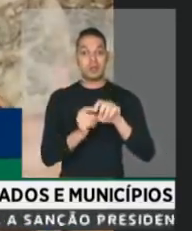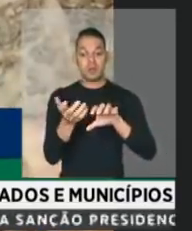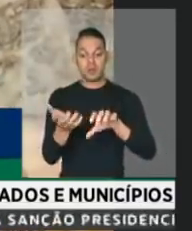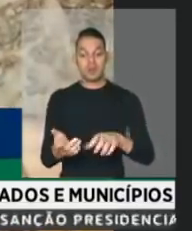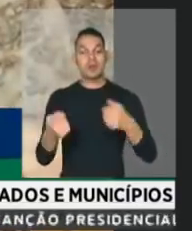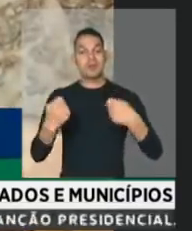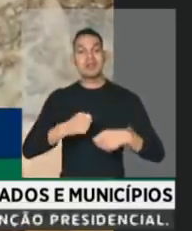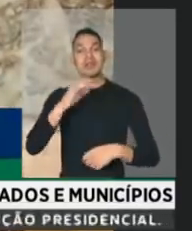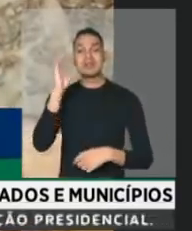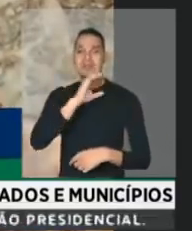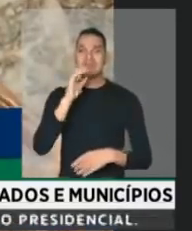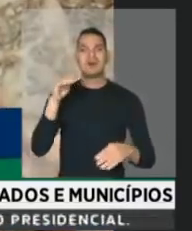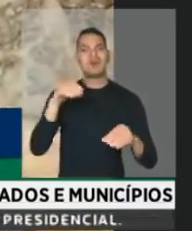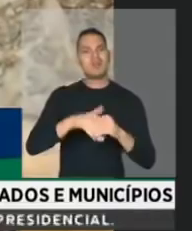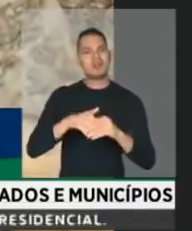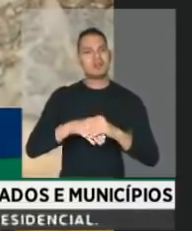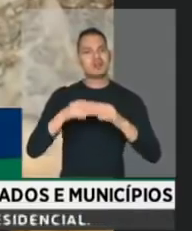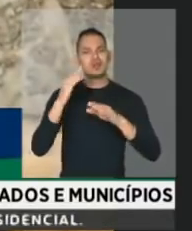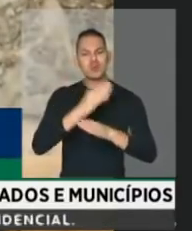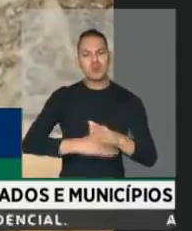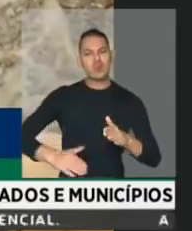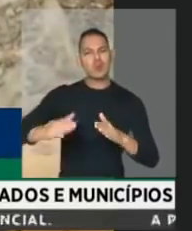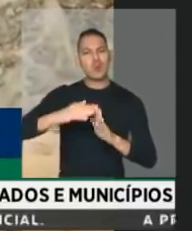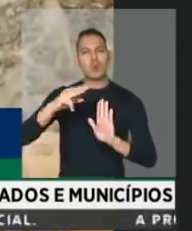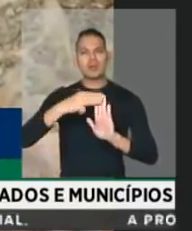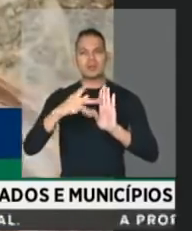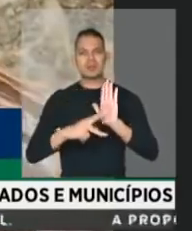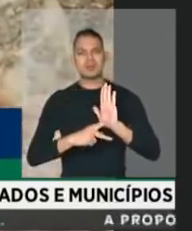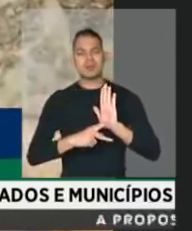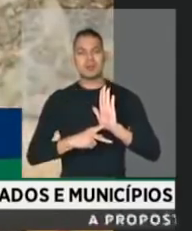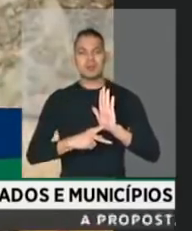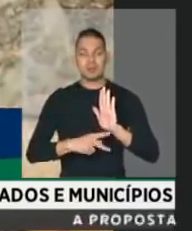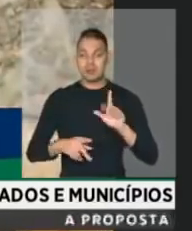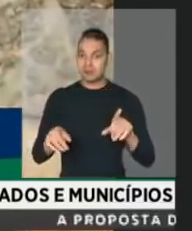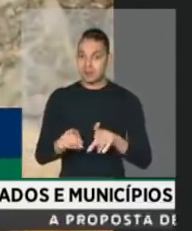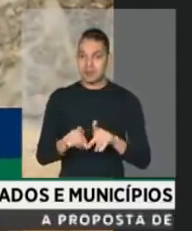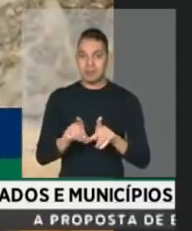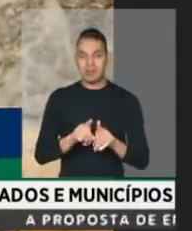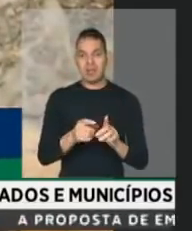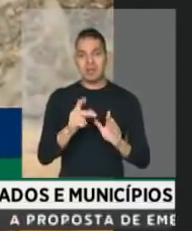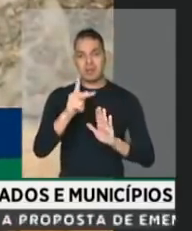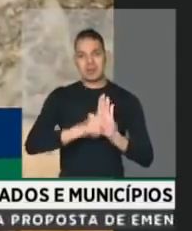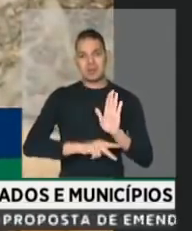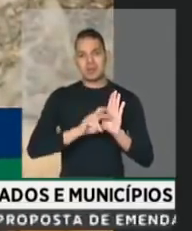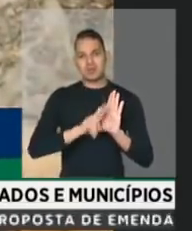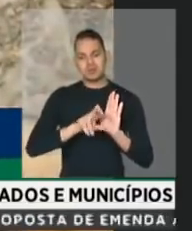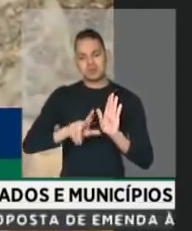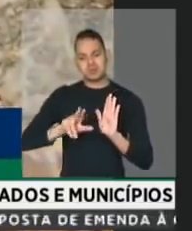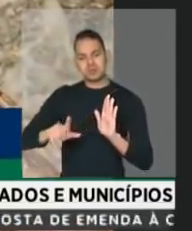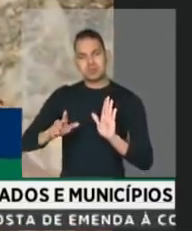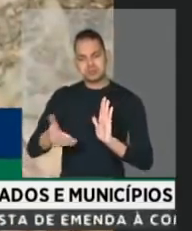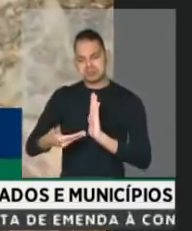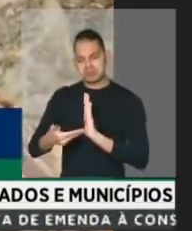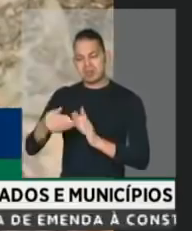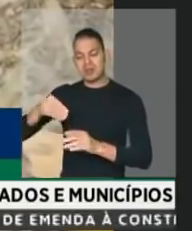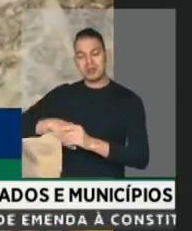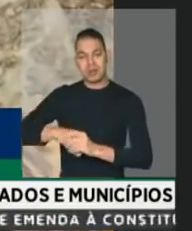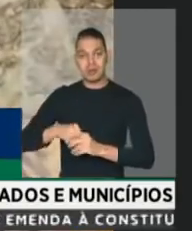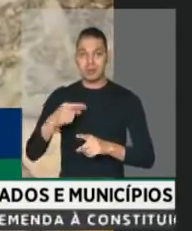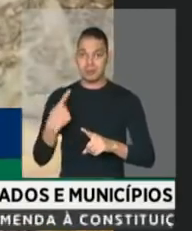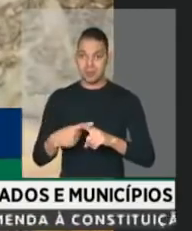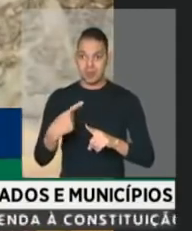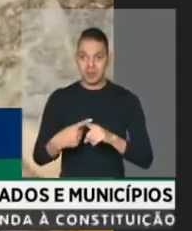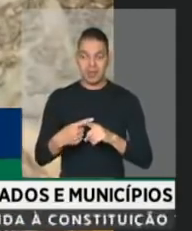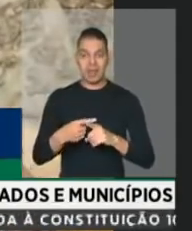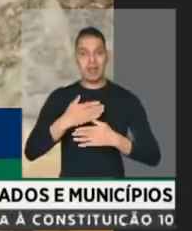deve acelerar a votação de todas as medidas provisórias e de tantos outros projetos que tem na Câmara, porque quanto maior